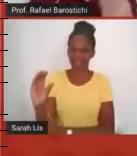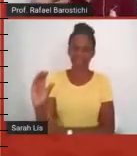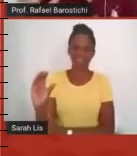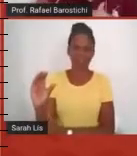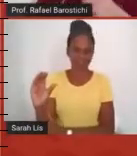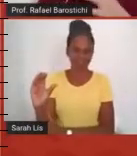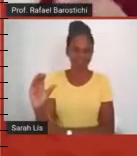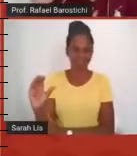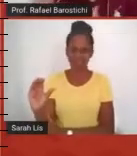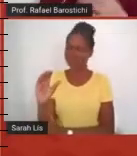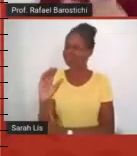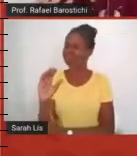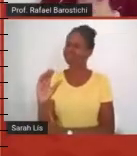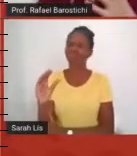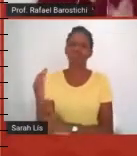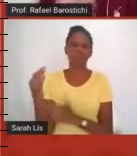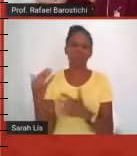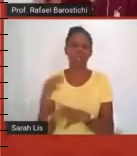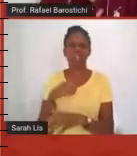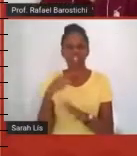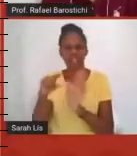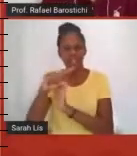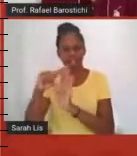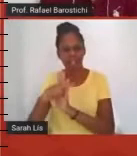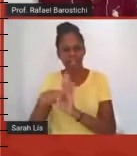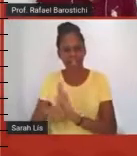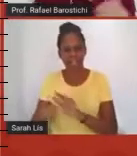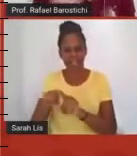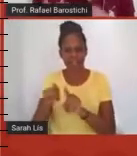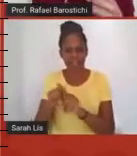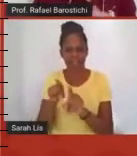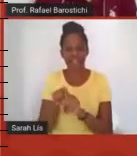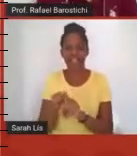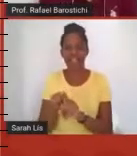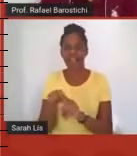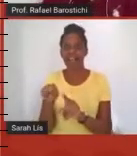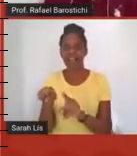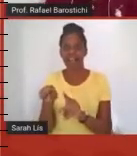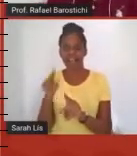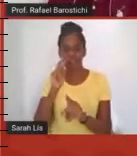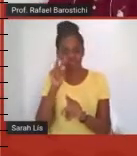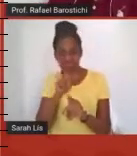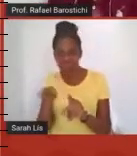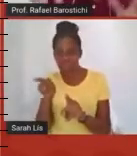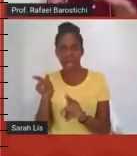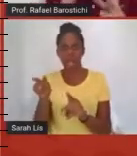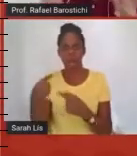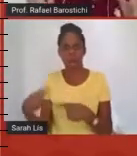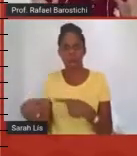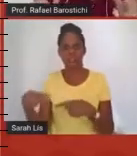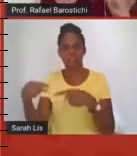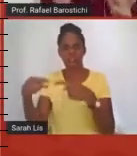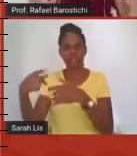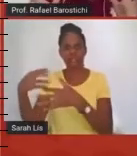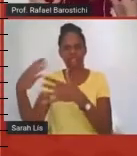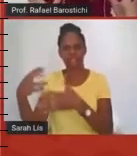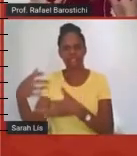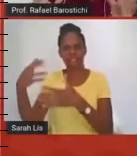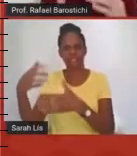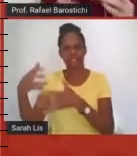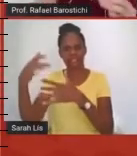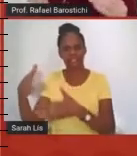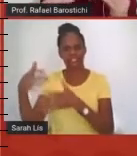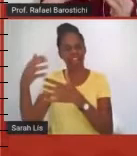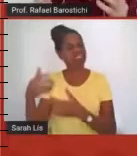algumas questões geravam bastante discussões. E, em geral, a gente, como